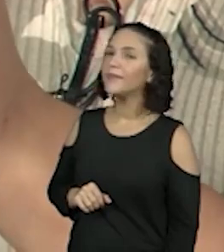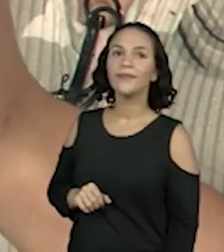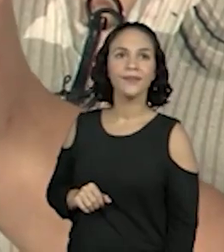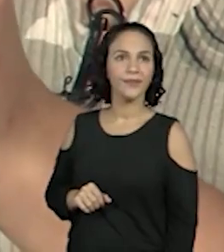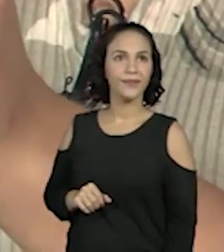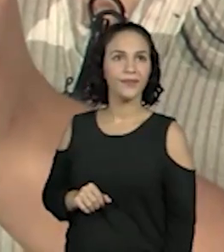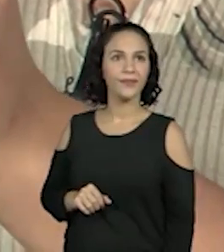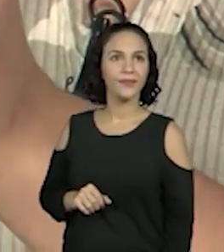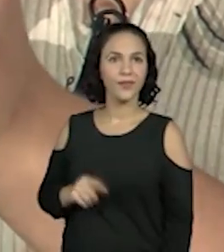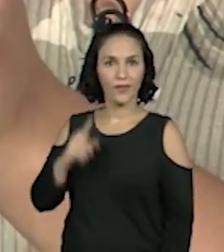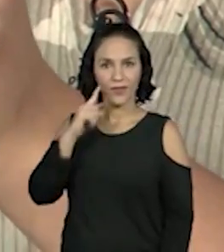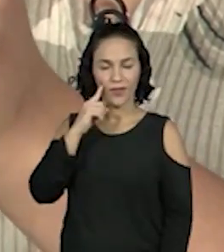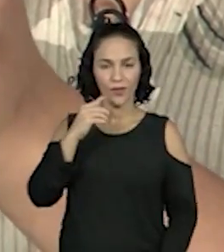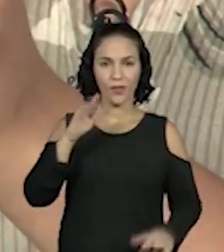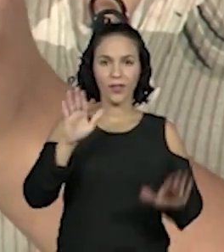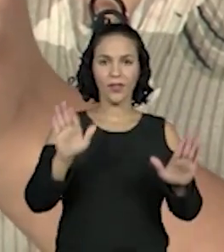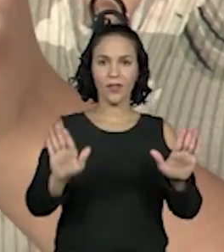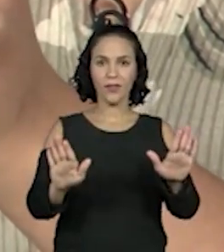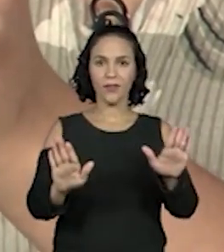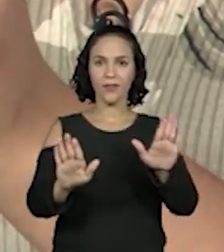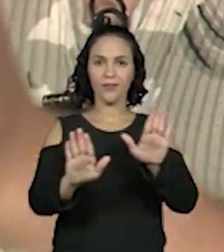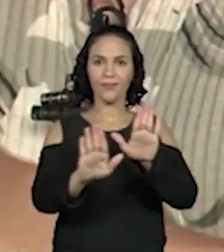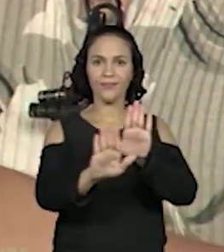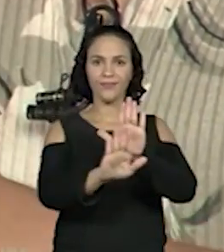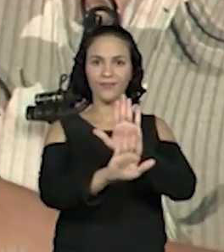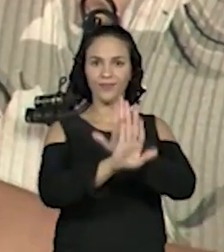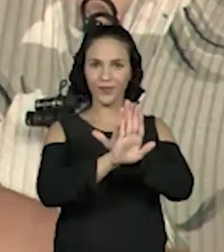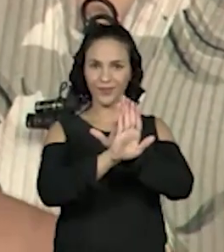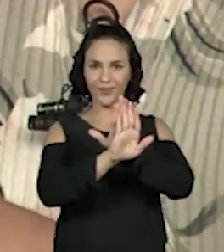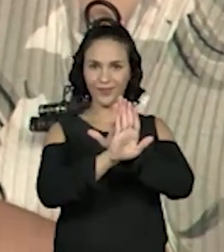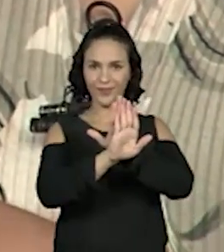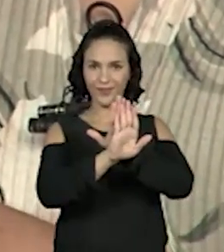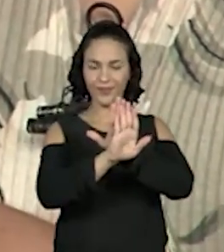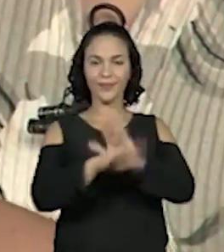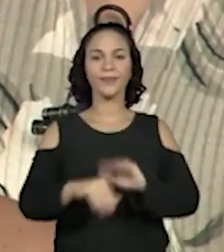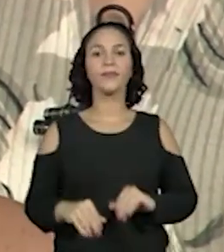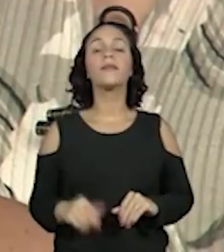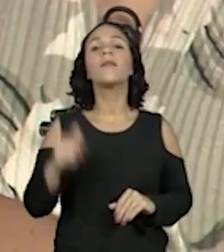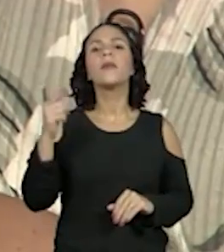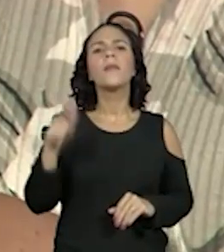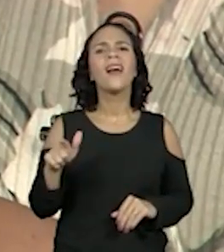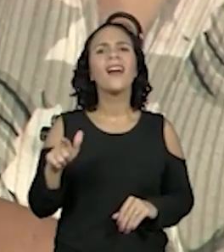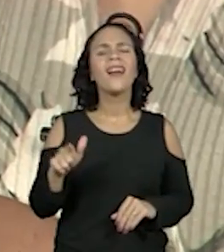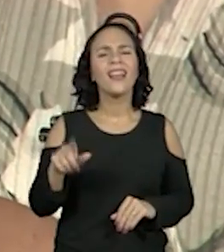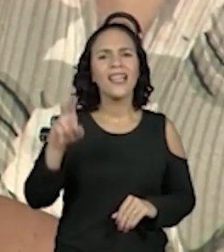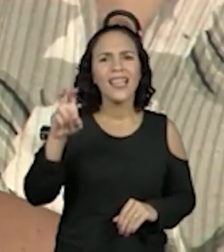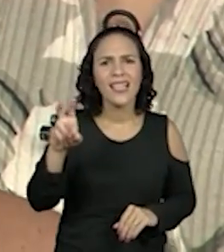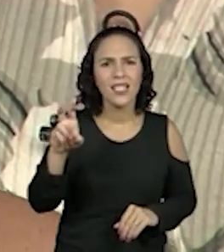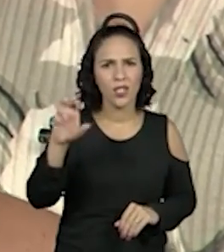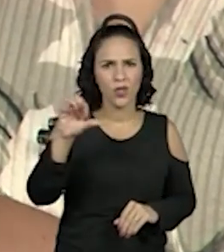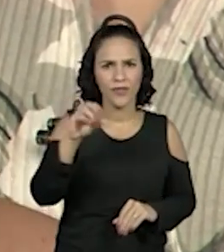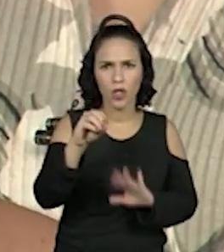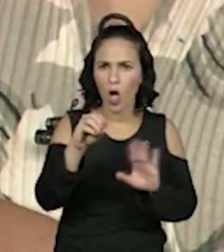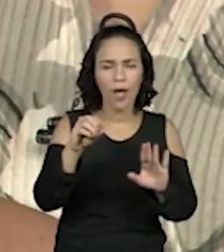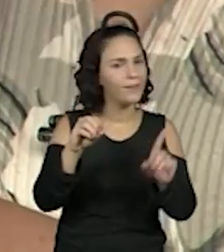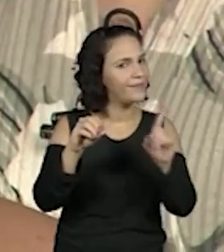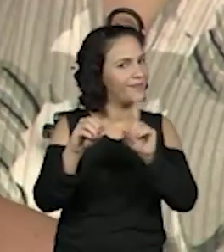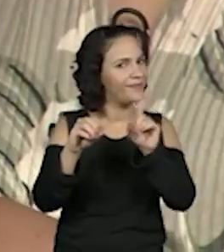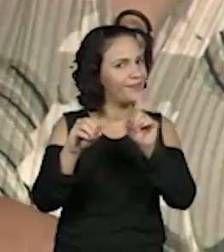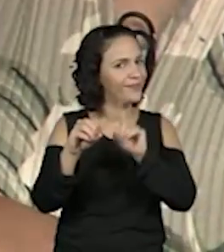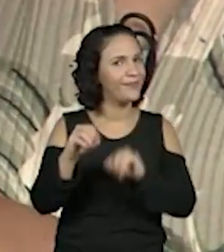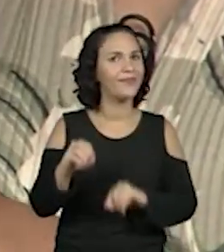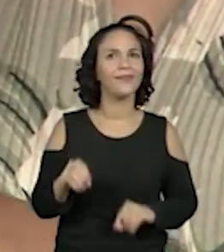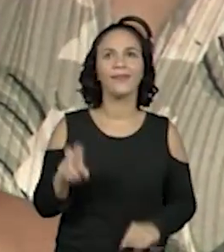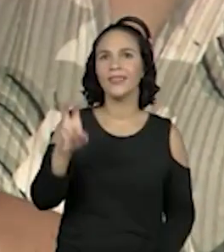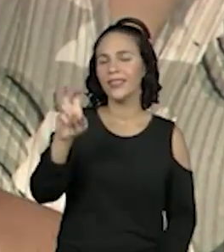né? E aí, Já tenho 590. Mas eram quantos, Prô? 590 e...